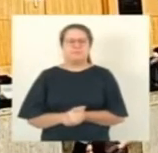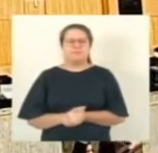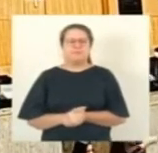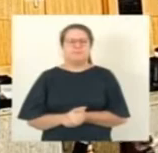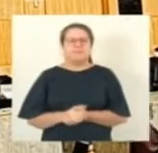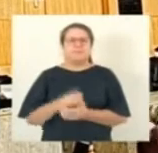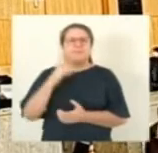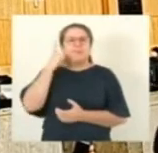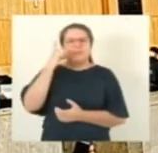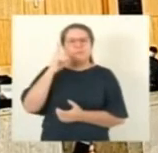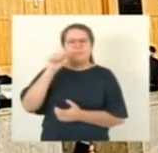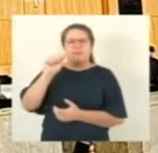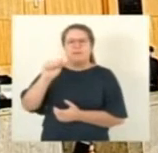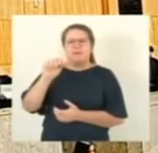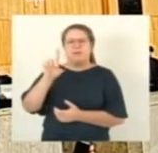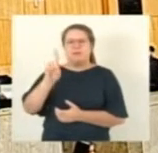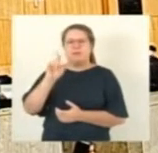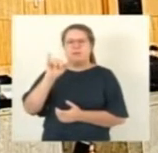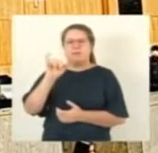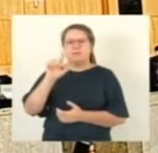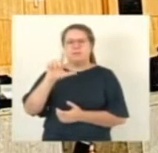Deputado Adilson Espíndola.